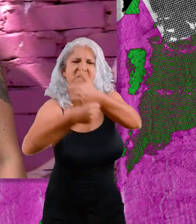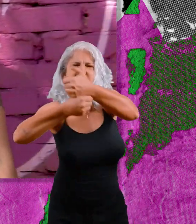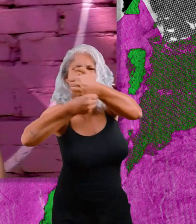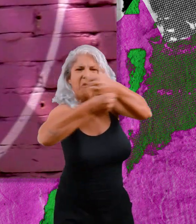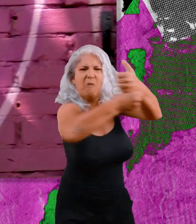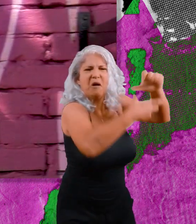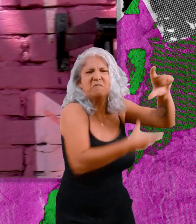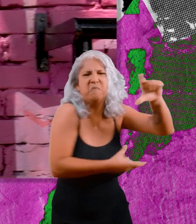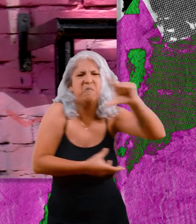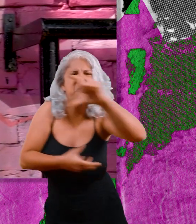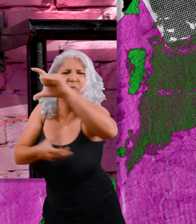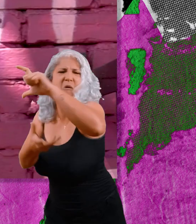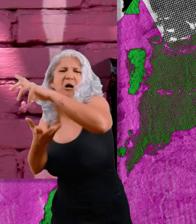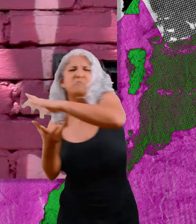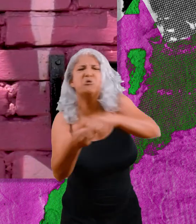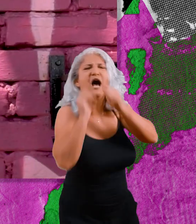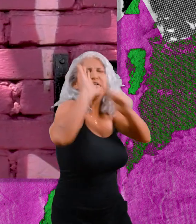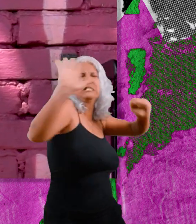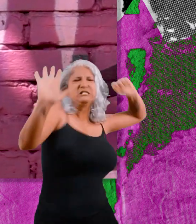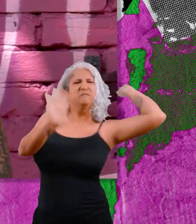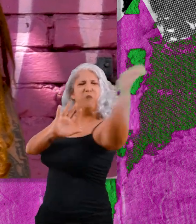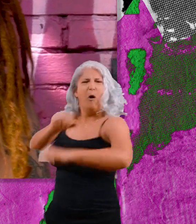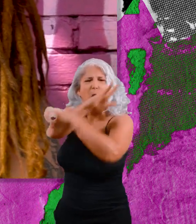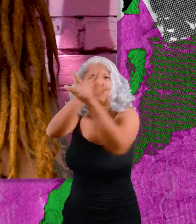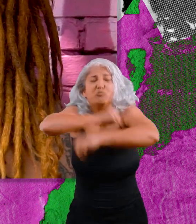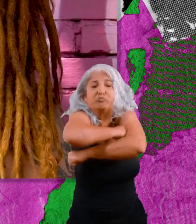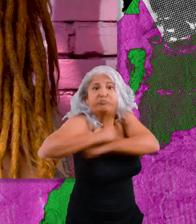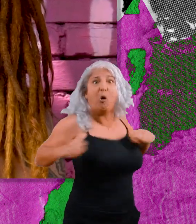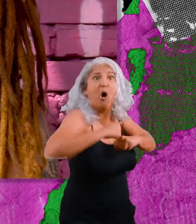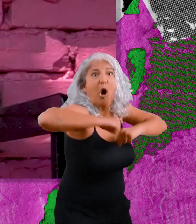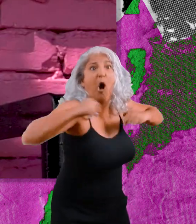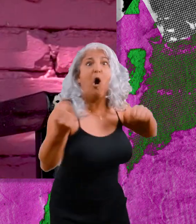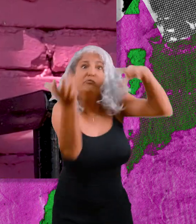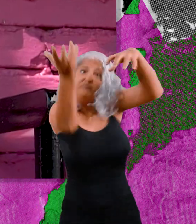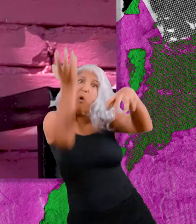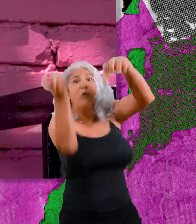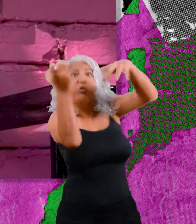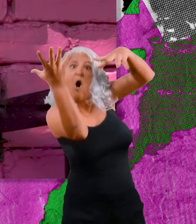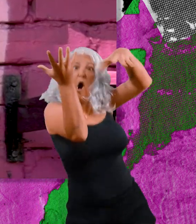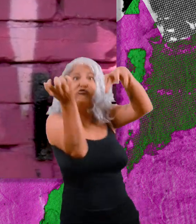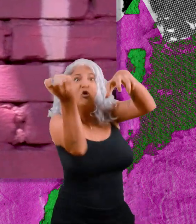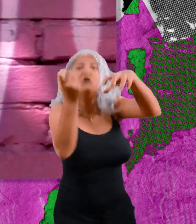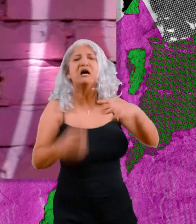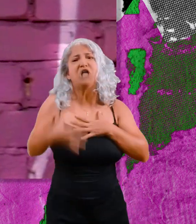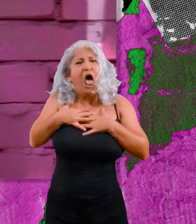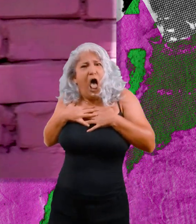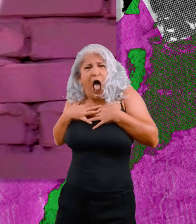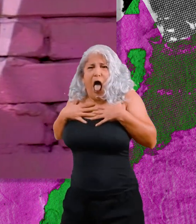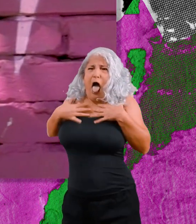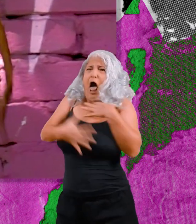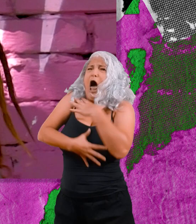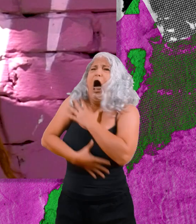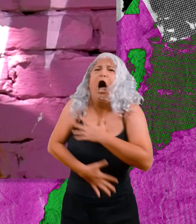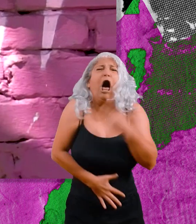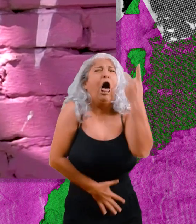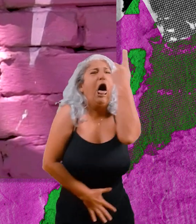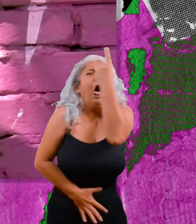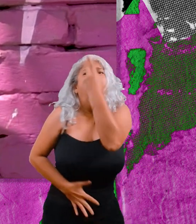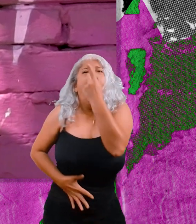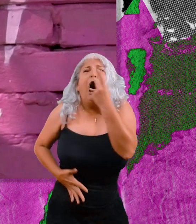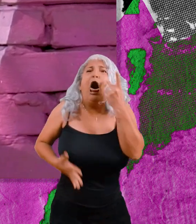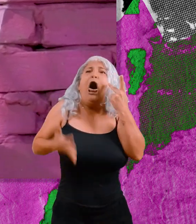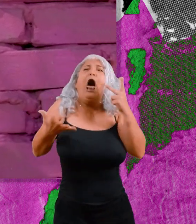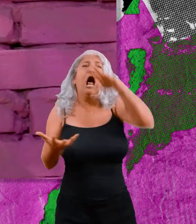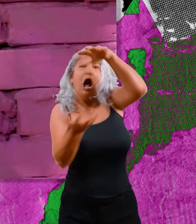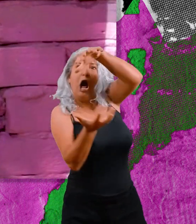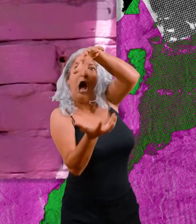Coctel Molotov? Temos 500 garrafas preparadas. Vamos explodir Brasília dando risada. Nossa, diva,